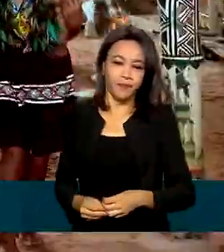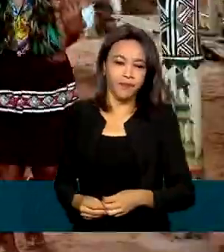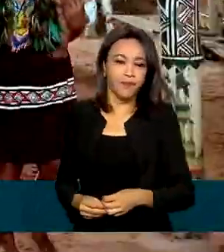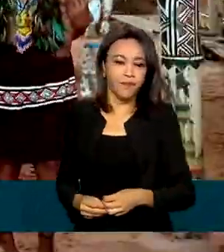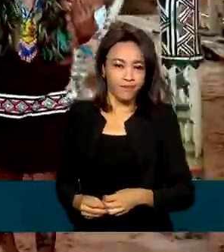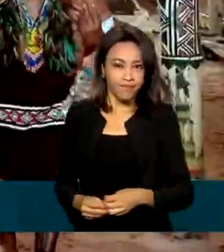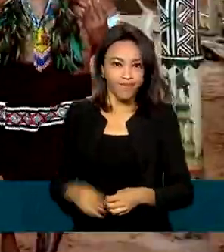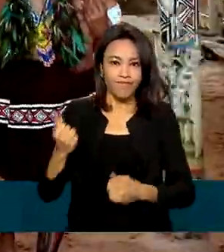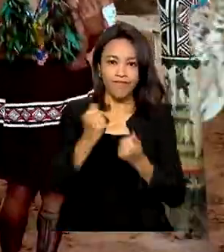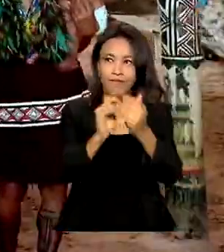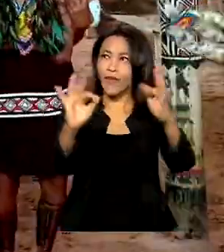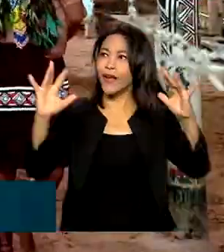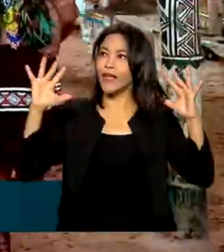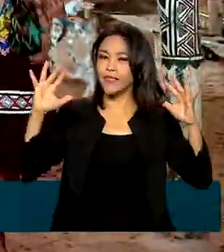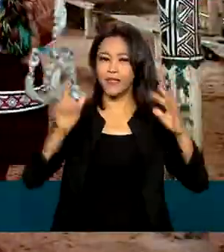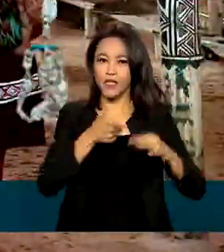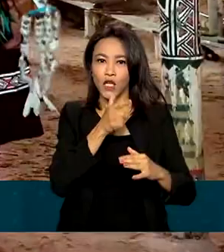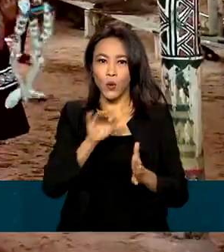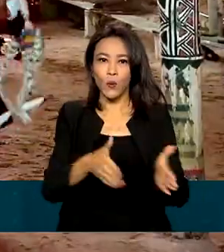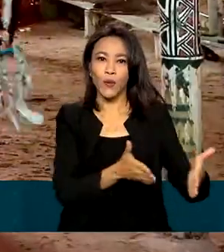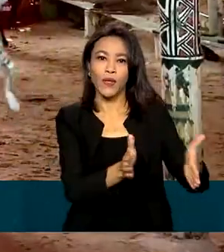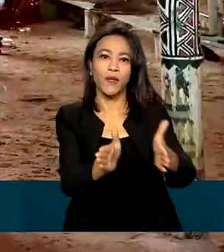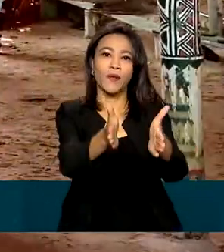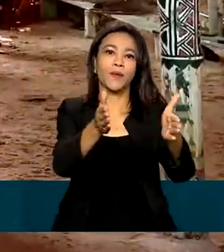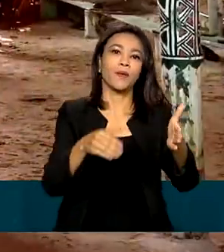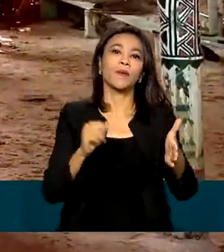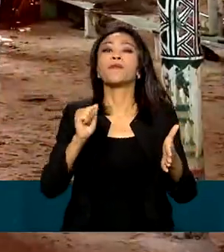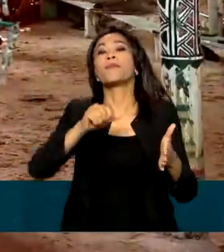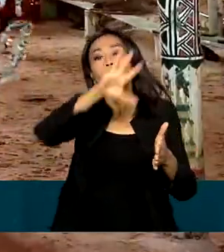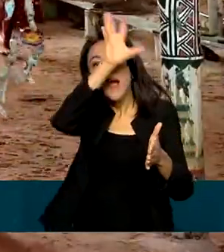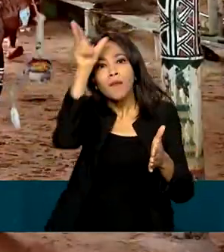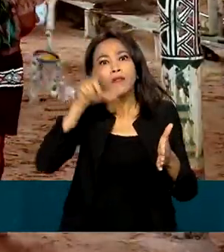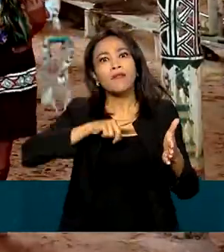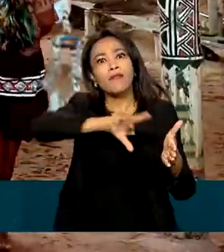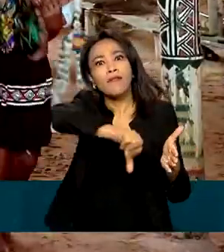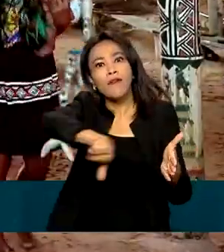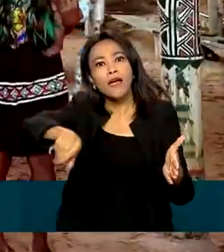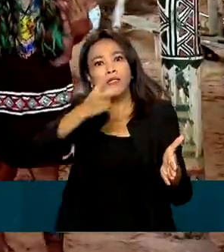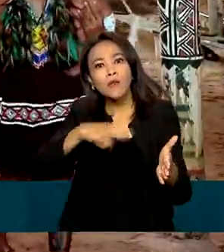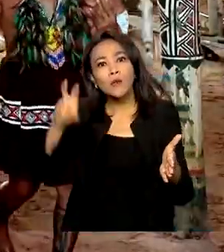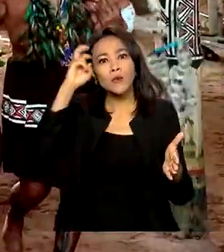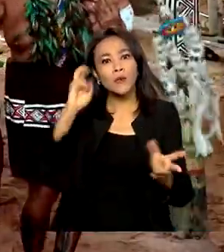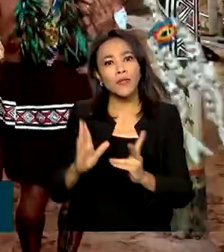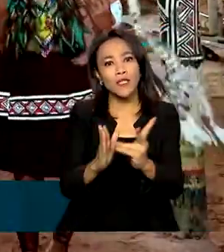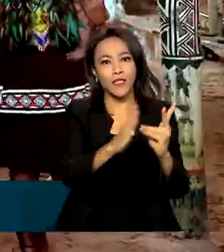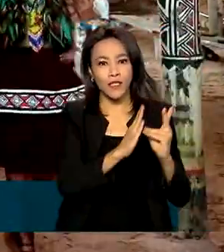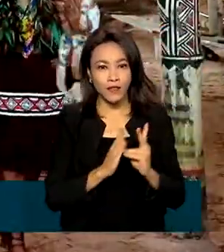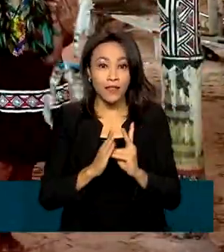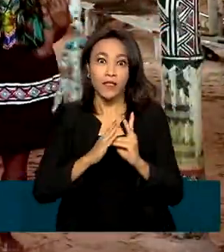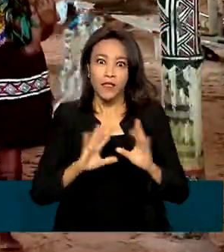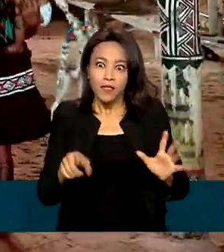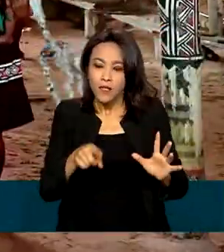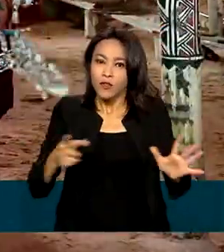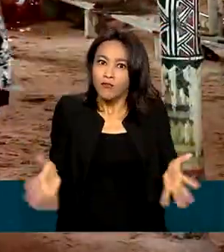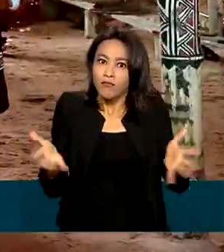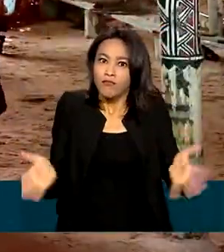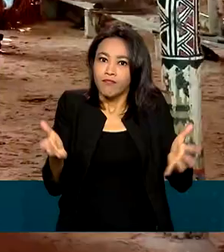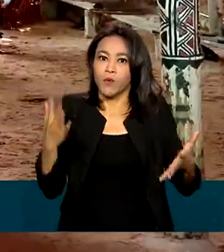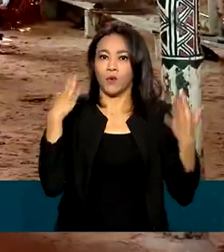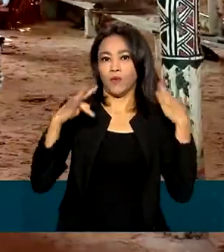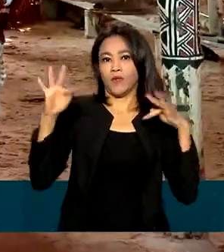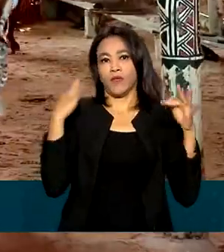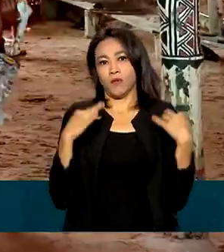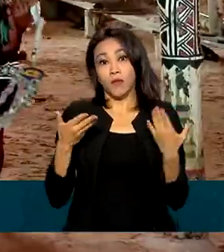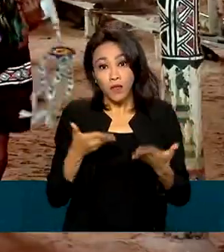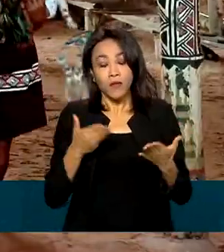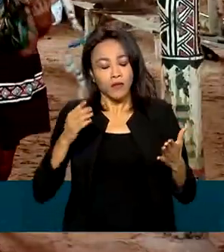A floresta e o Rio Amazonas também abrigam diferentes culturas indígenas, que enriquecem atividade turística na região. Tudo